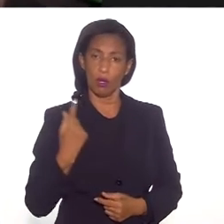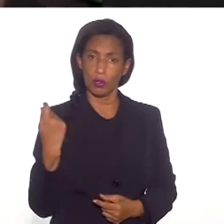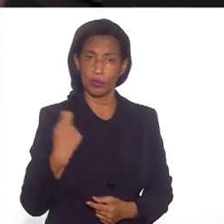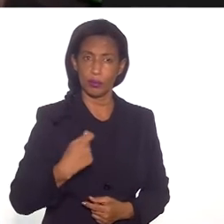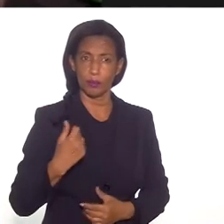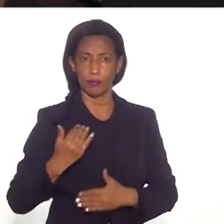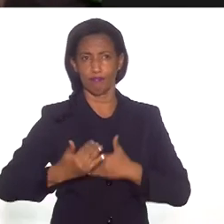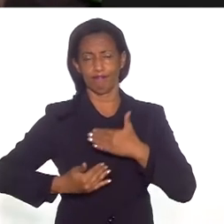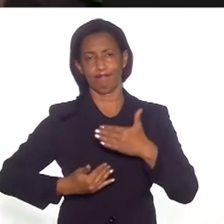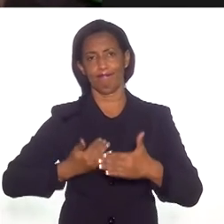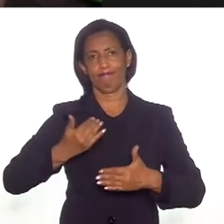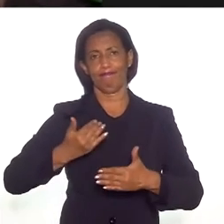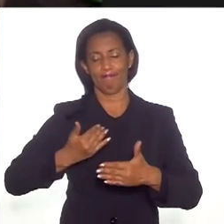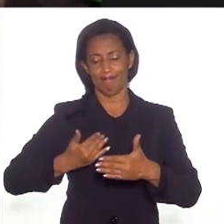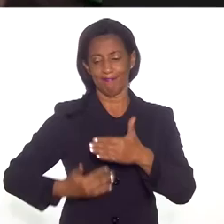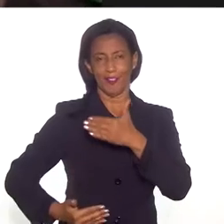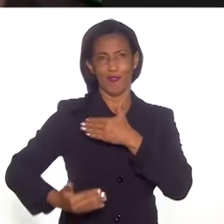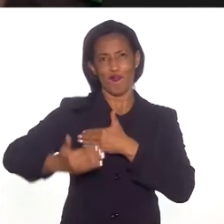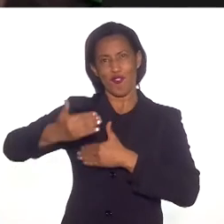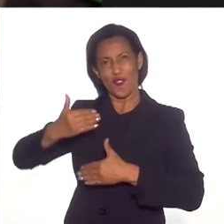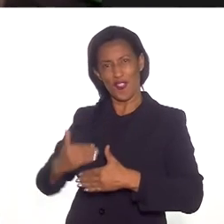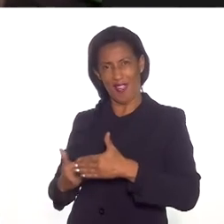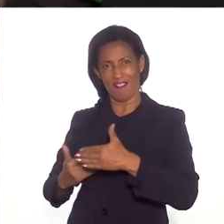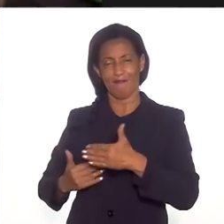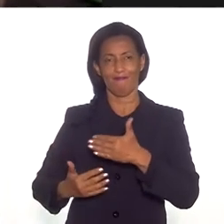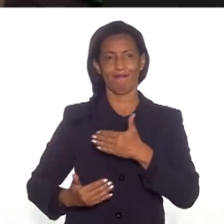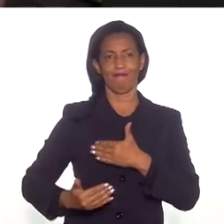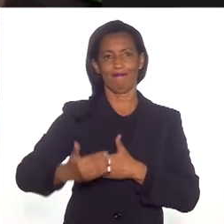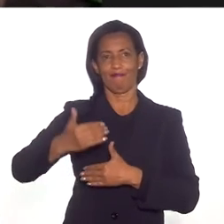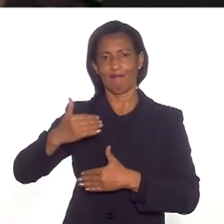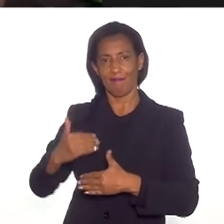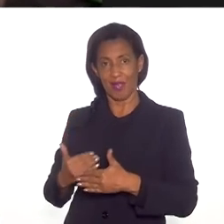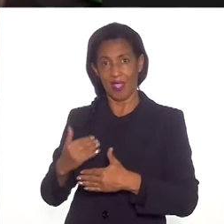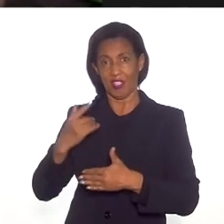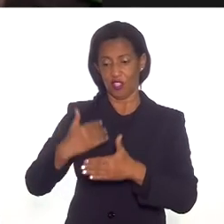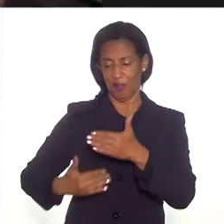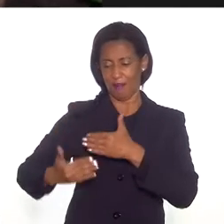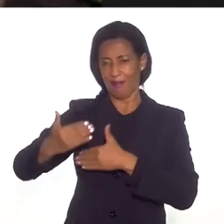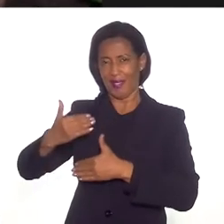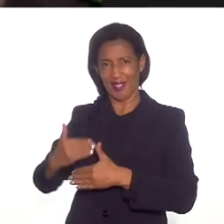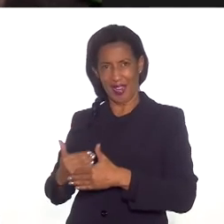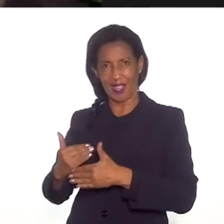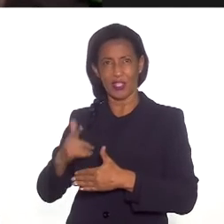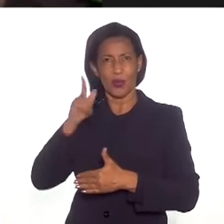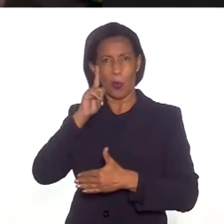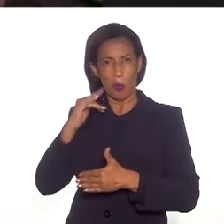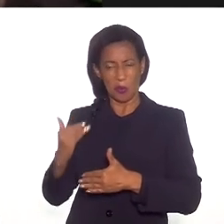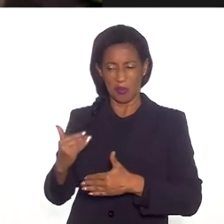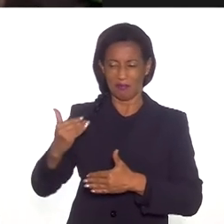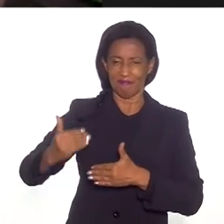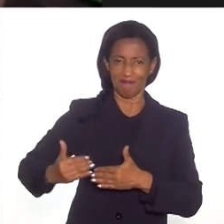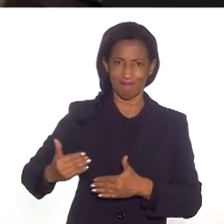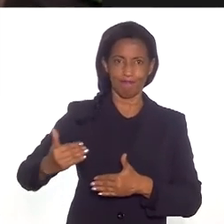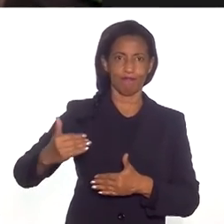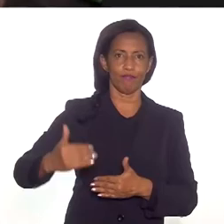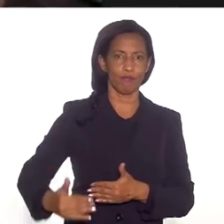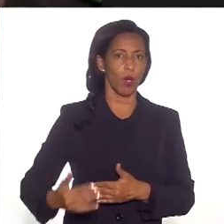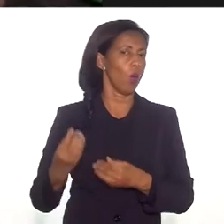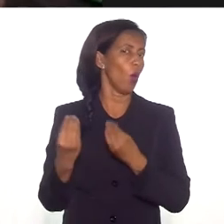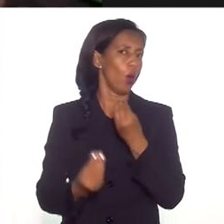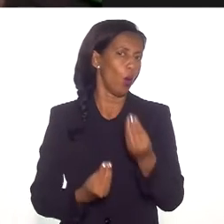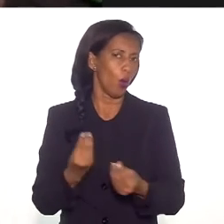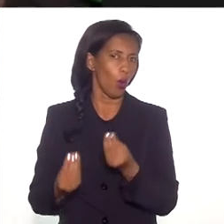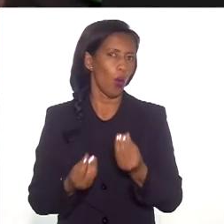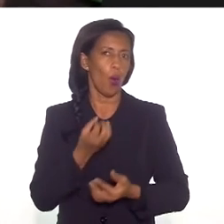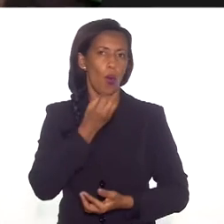dar um passo para trás. Um passo para trás para a gente conseguir dar dois para frente. Como uma boa...